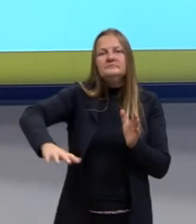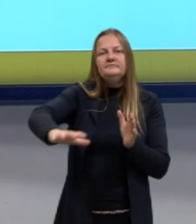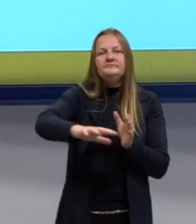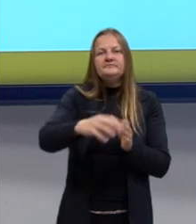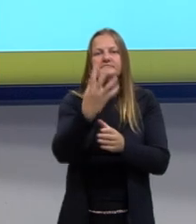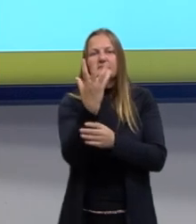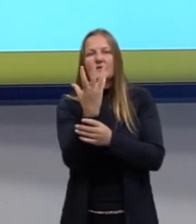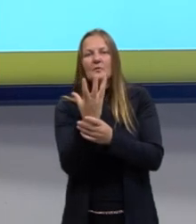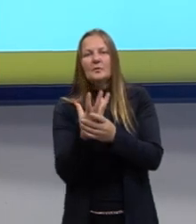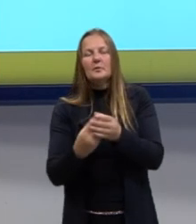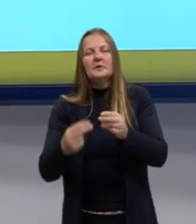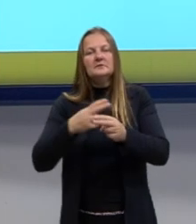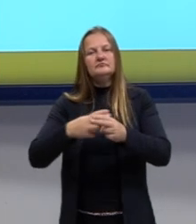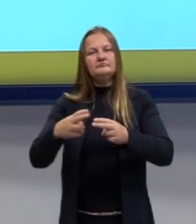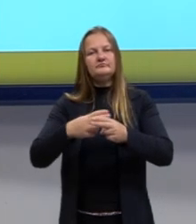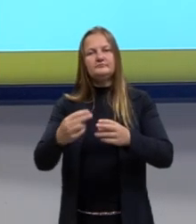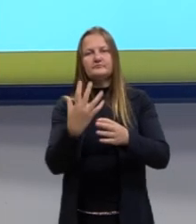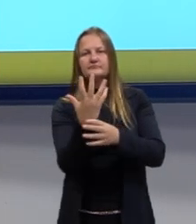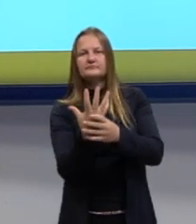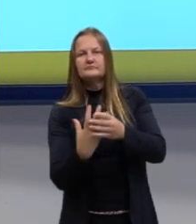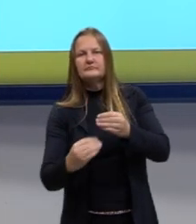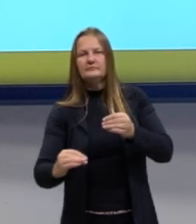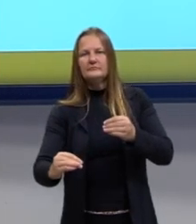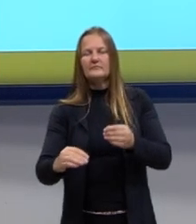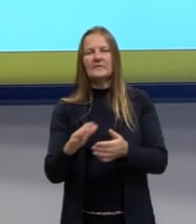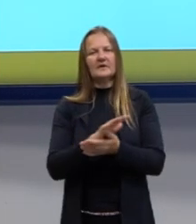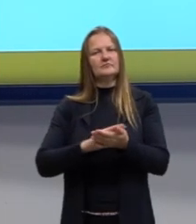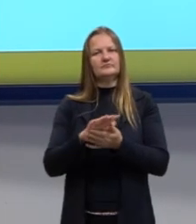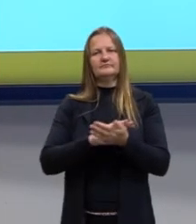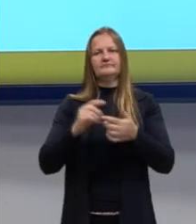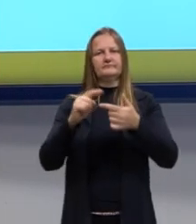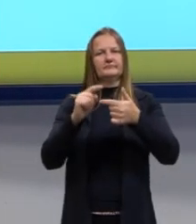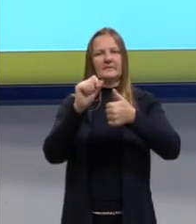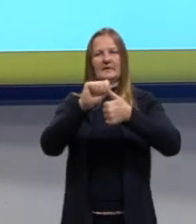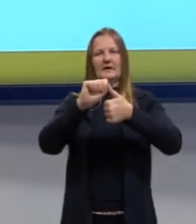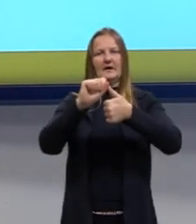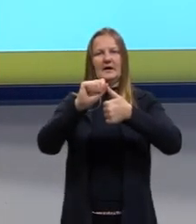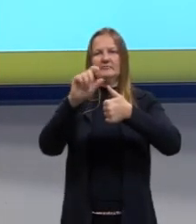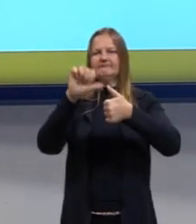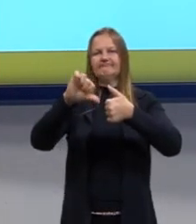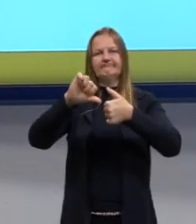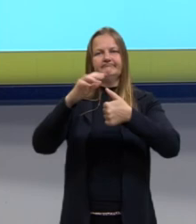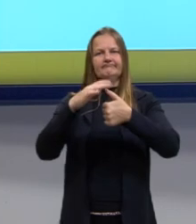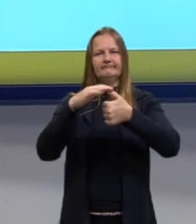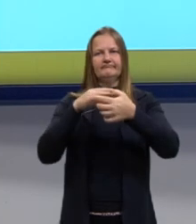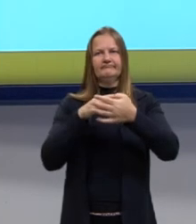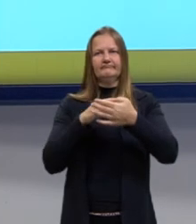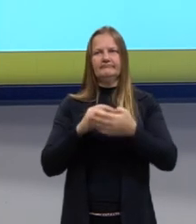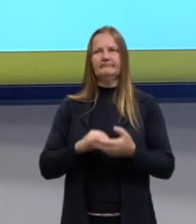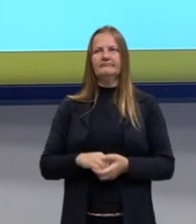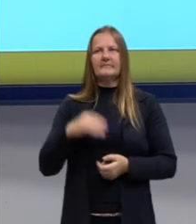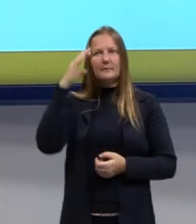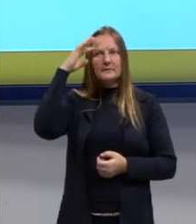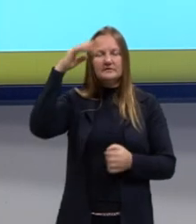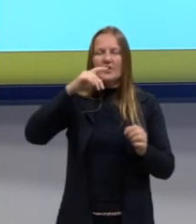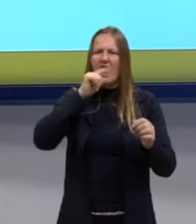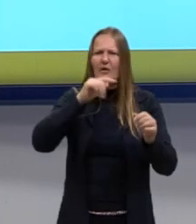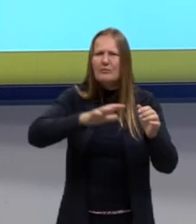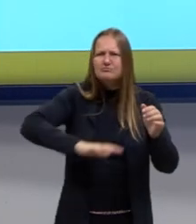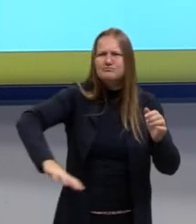são neutralizadas. Então, não é o que a gente está vendo nesse lago. Vendo, não. Imaginando, né?